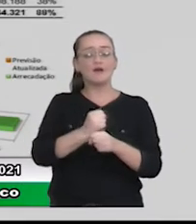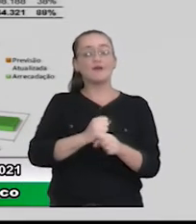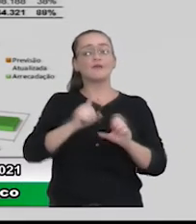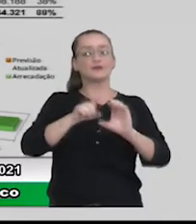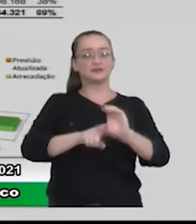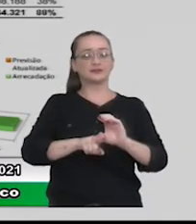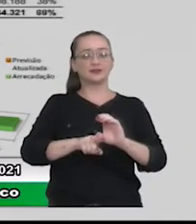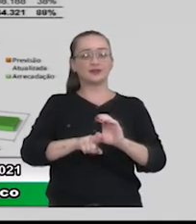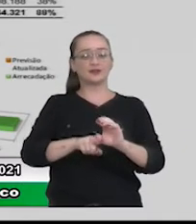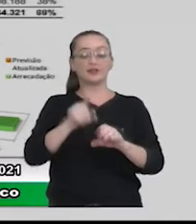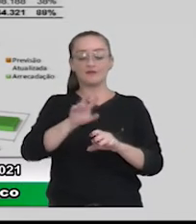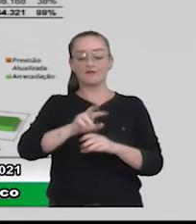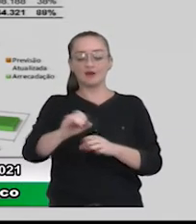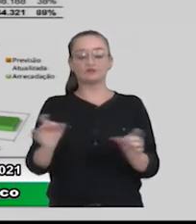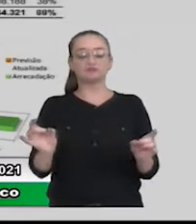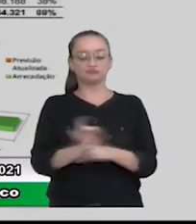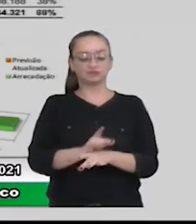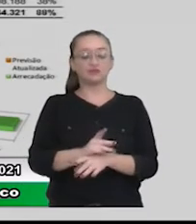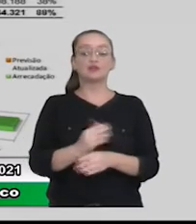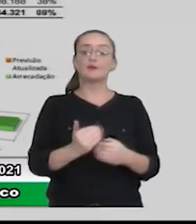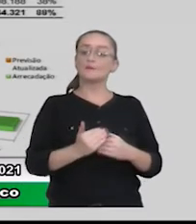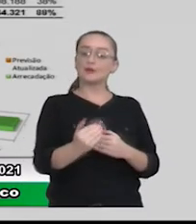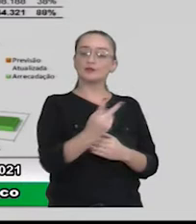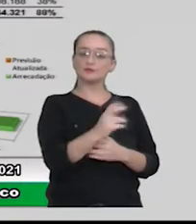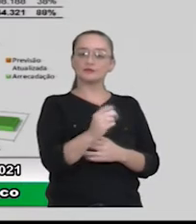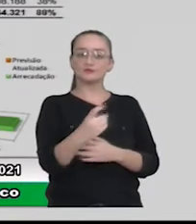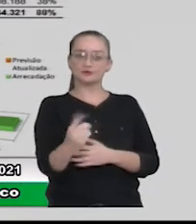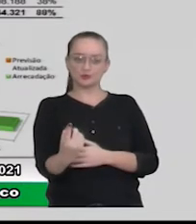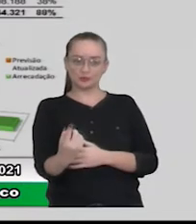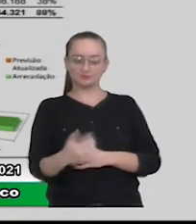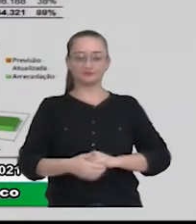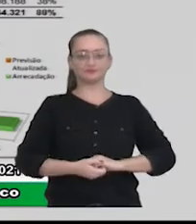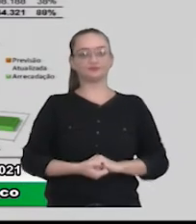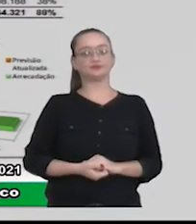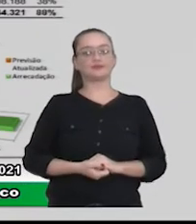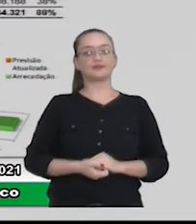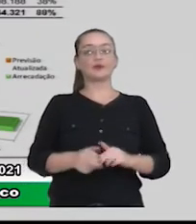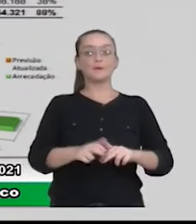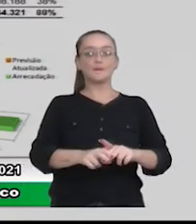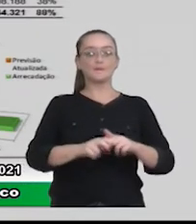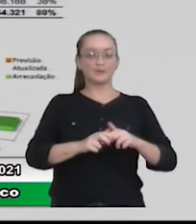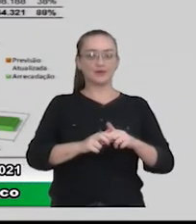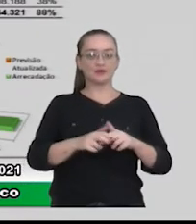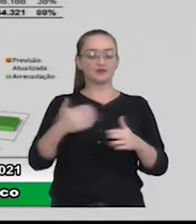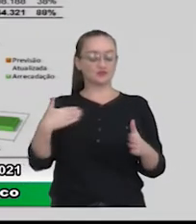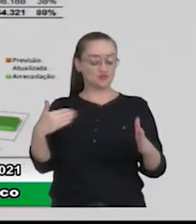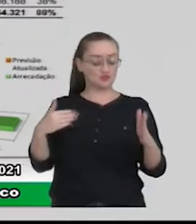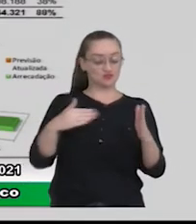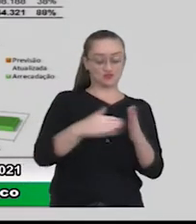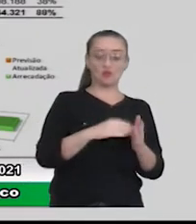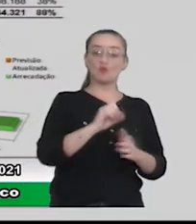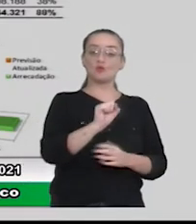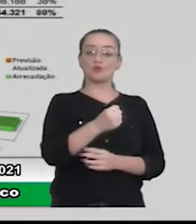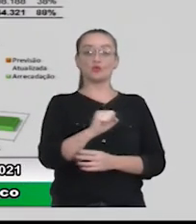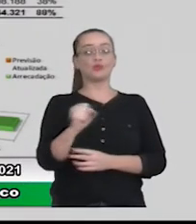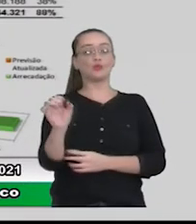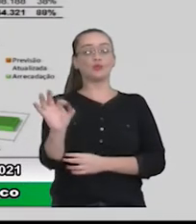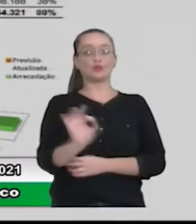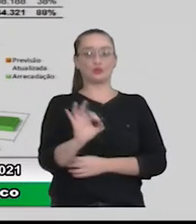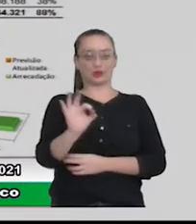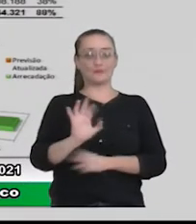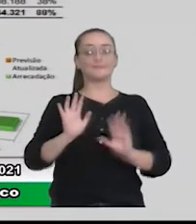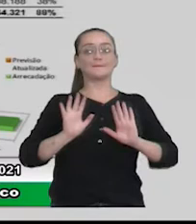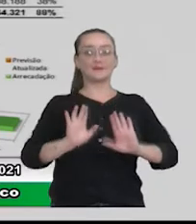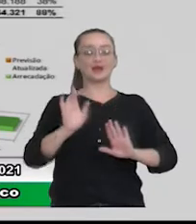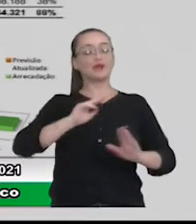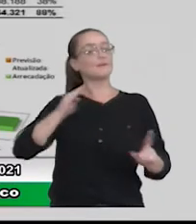concluir a partir de 2021. Então, é por isso que a gente alcançou 88%. Mas